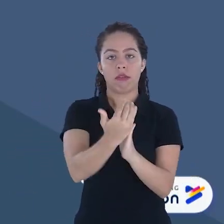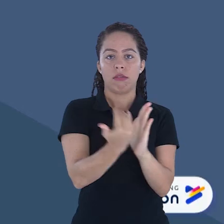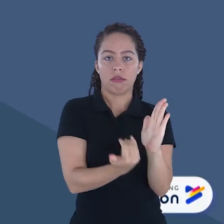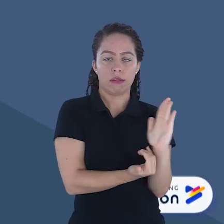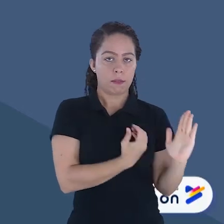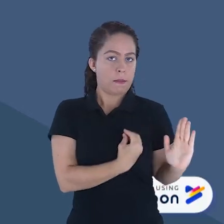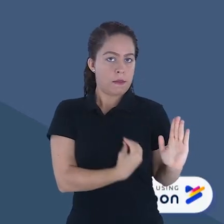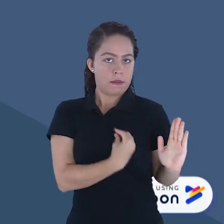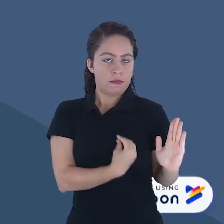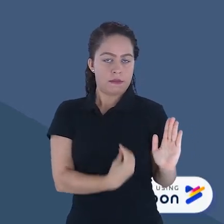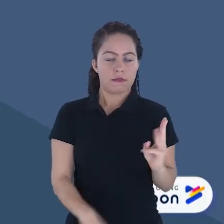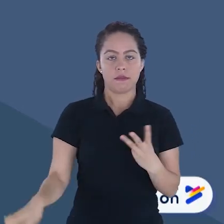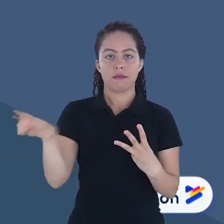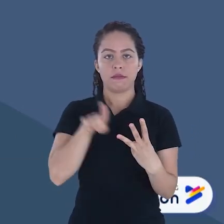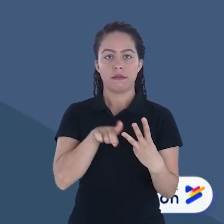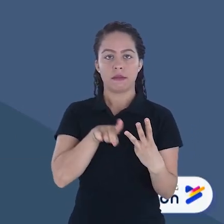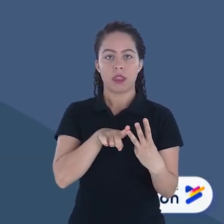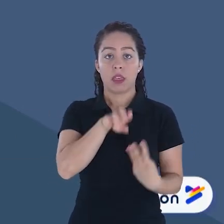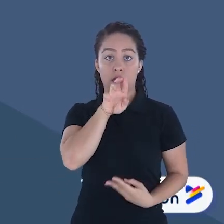Lista de Presença